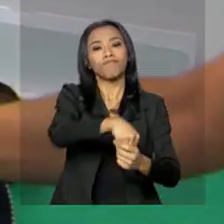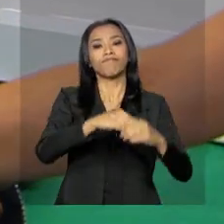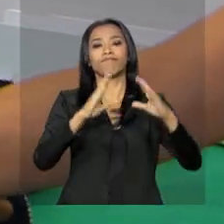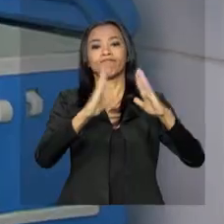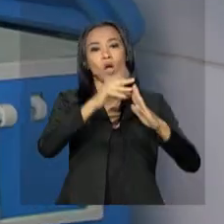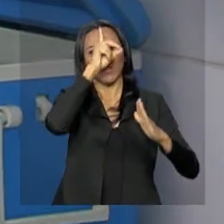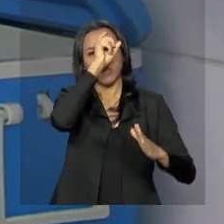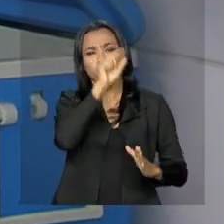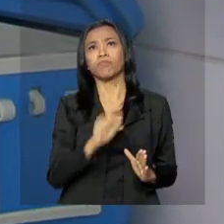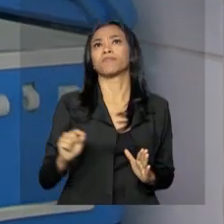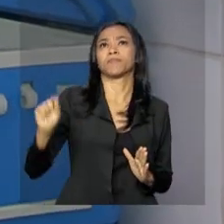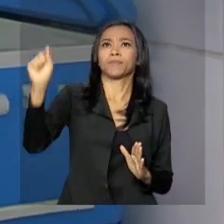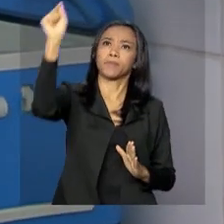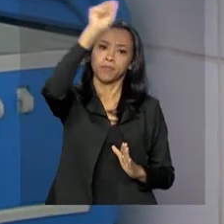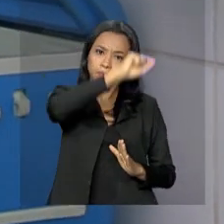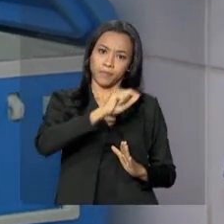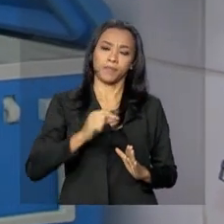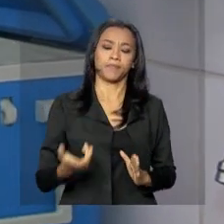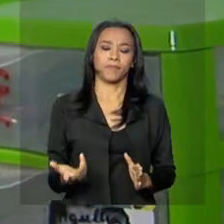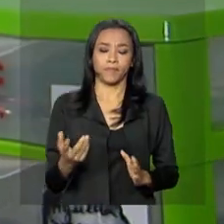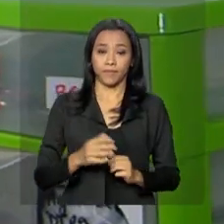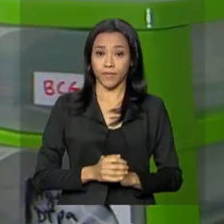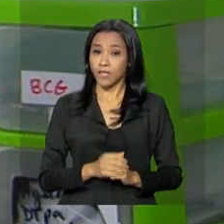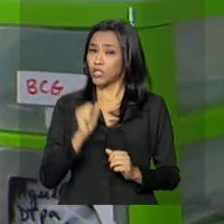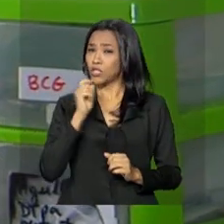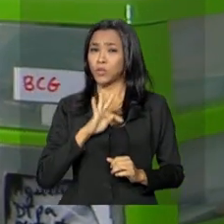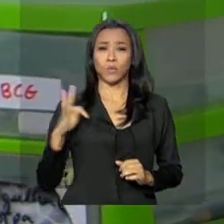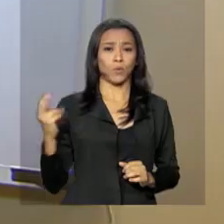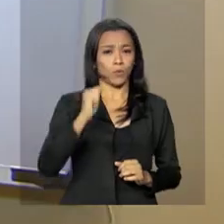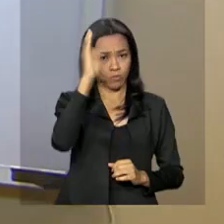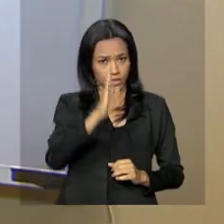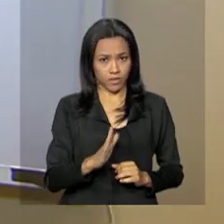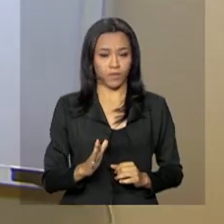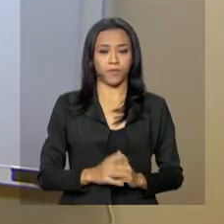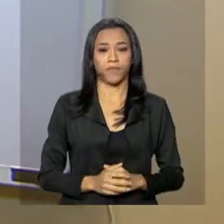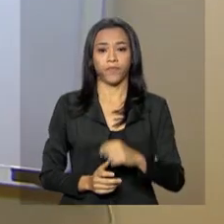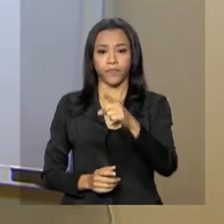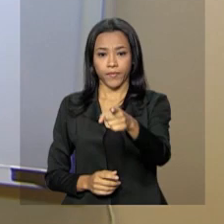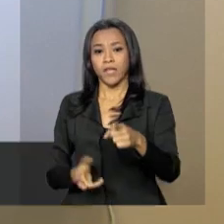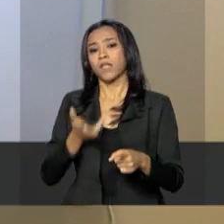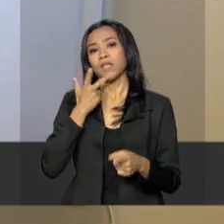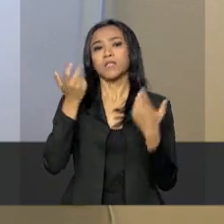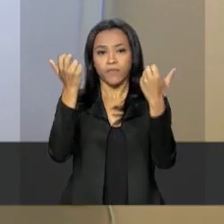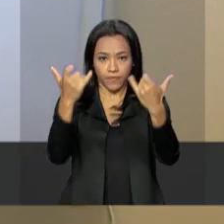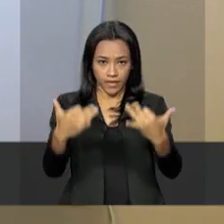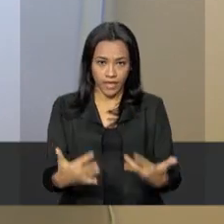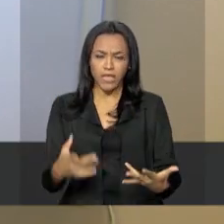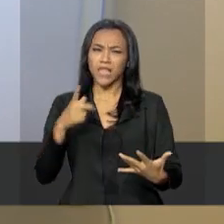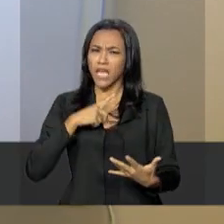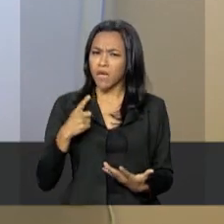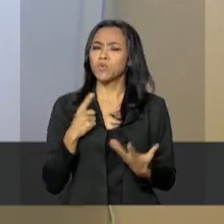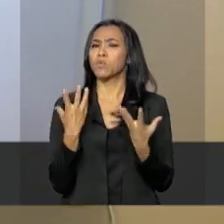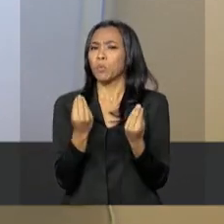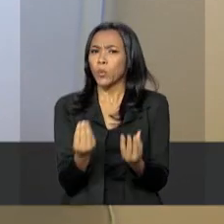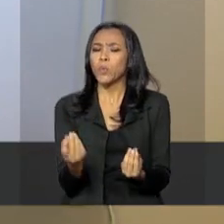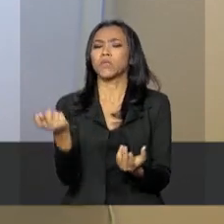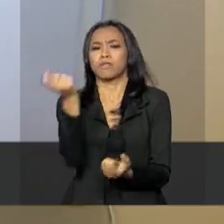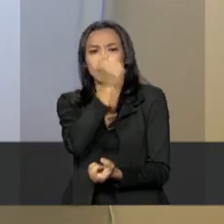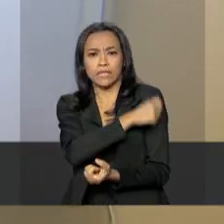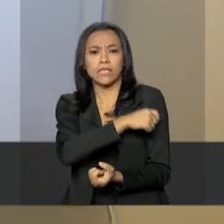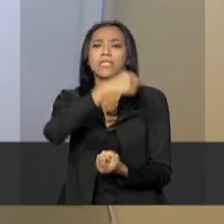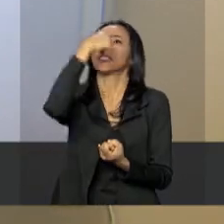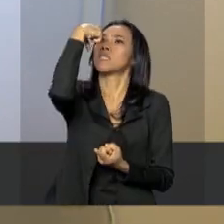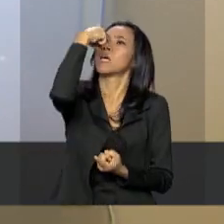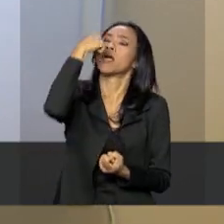os postos e unidades básicas de saúde de todo o país. Estamos com os estoques plenos de insumos e de